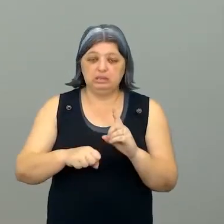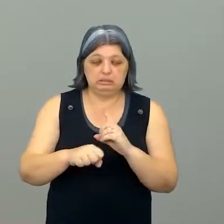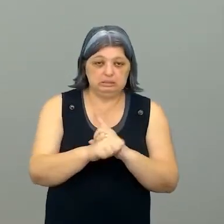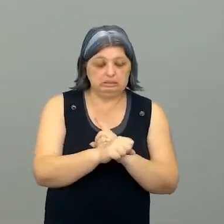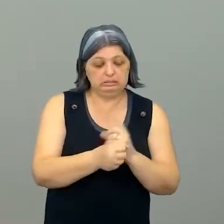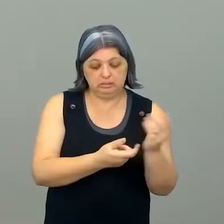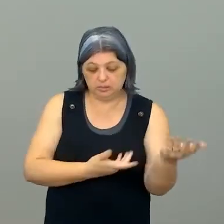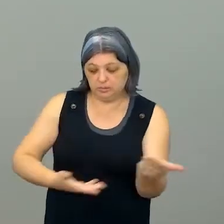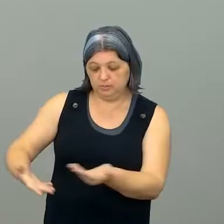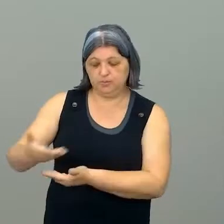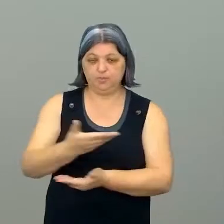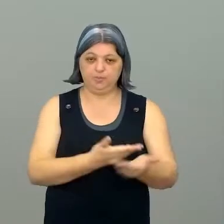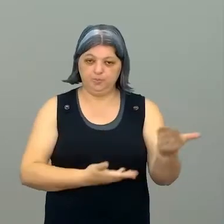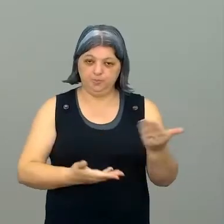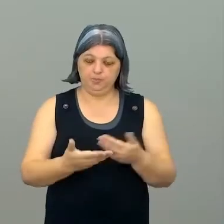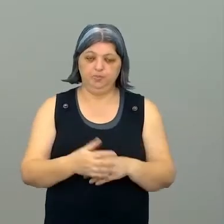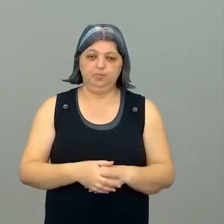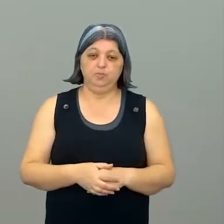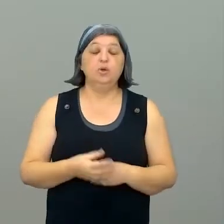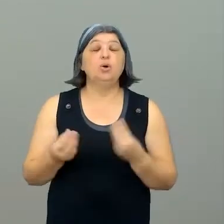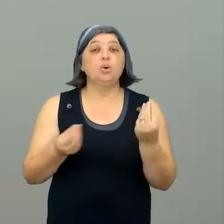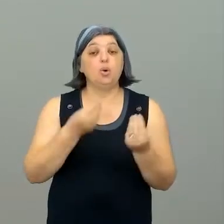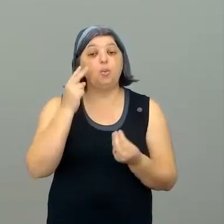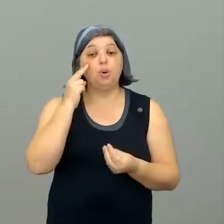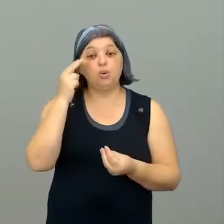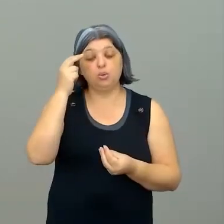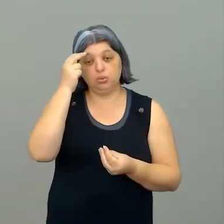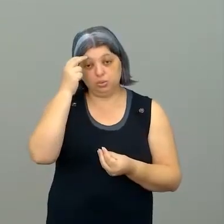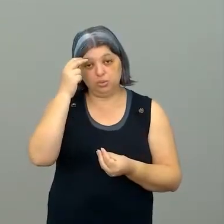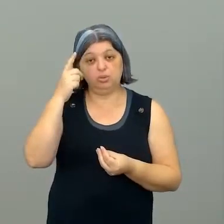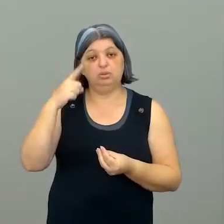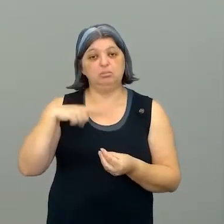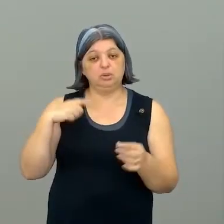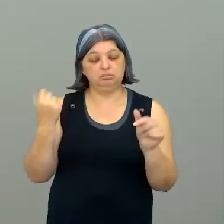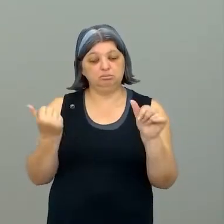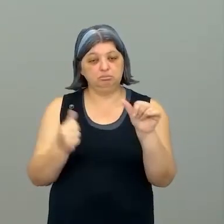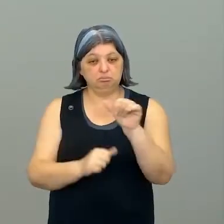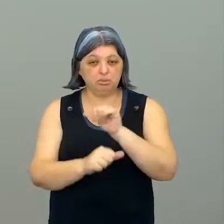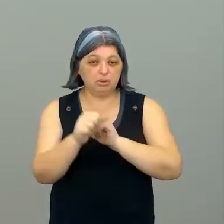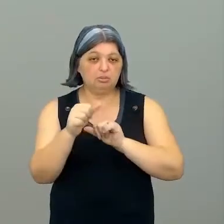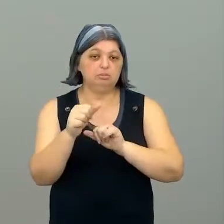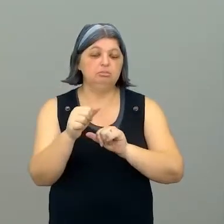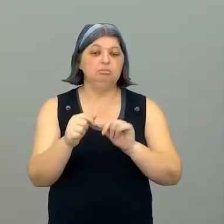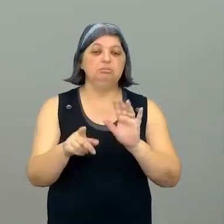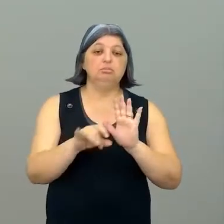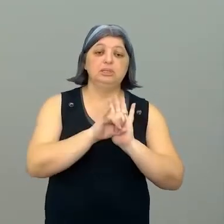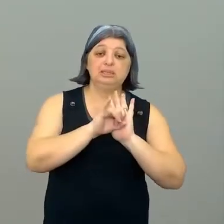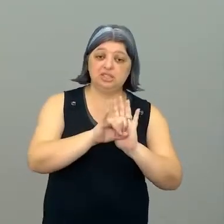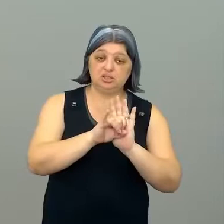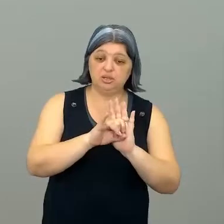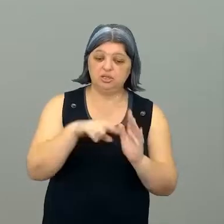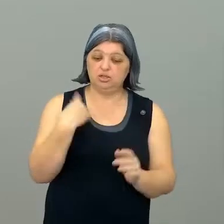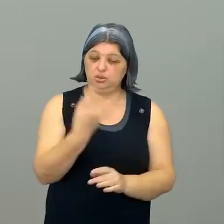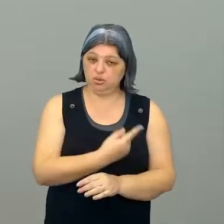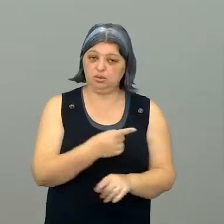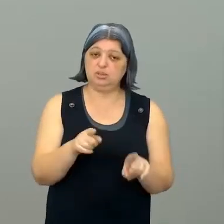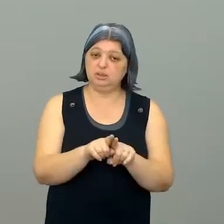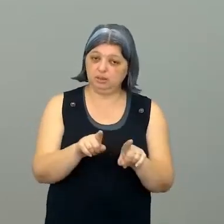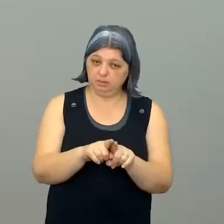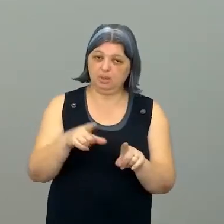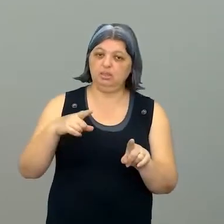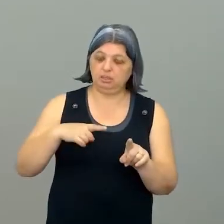também falou sobre como a cultura, ela gera uma identidade tanto nossa, mas que existe uma identidade